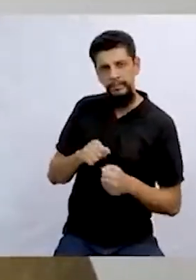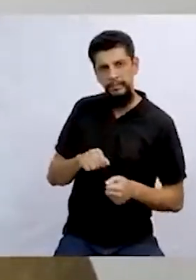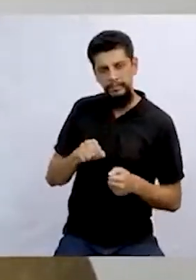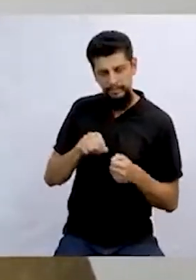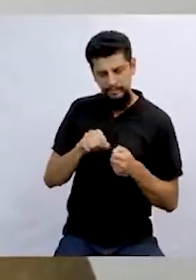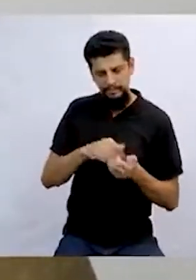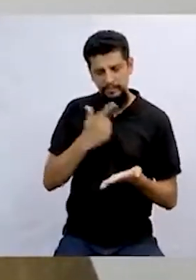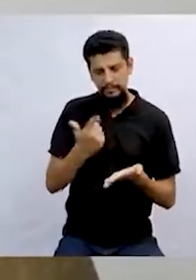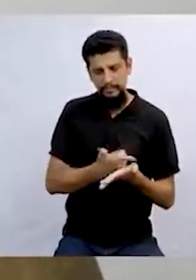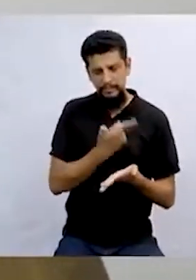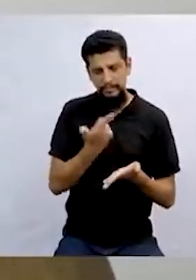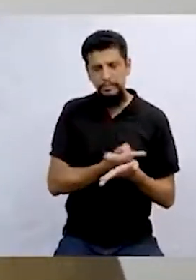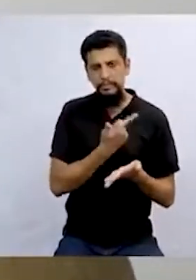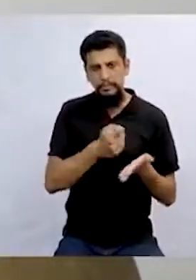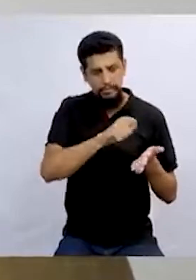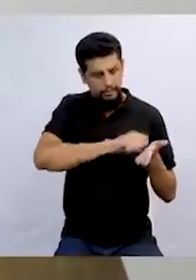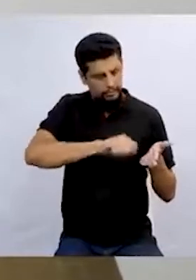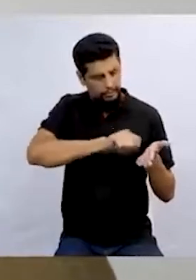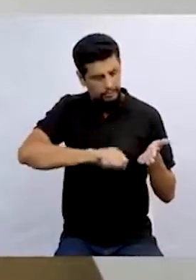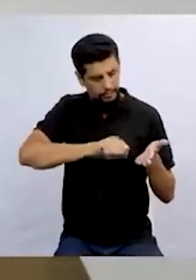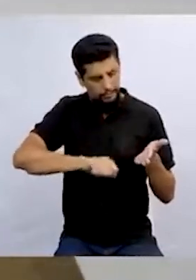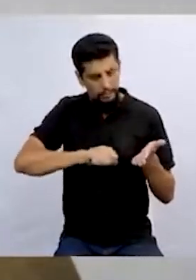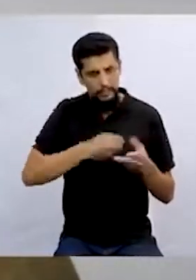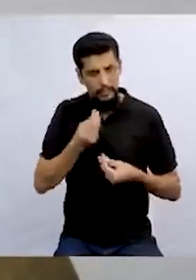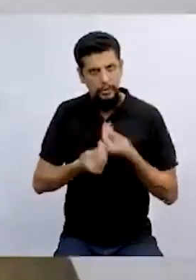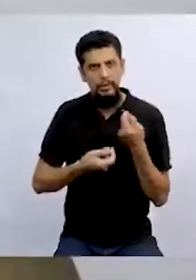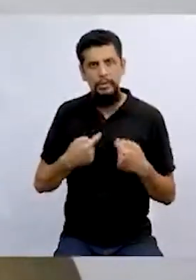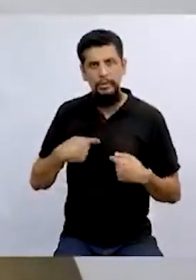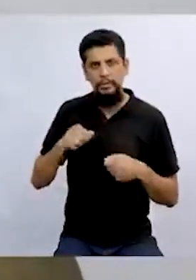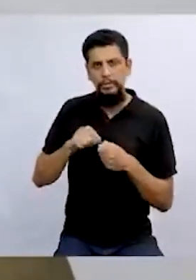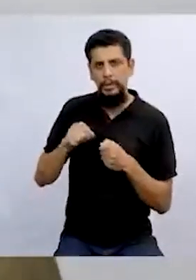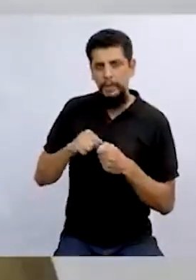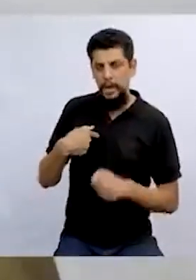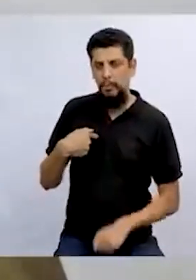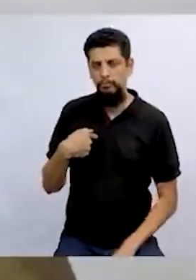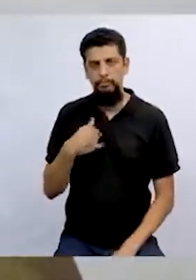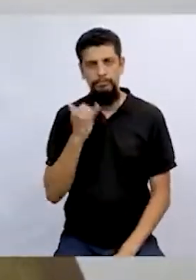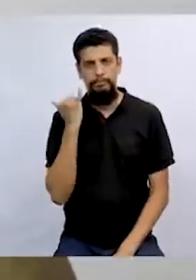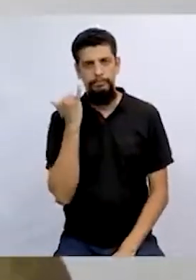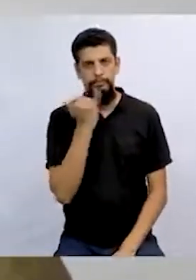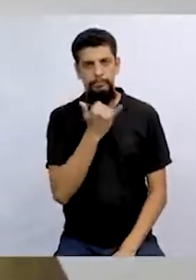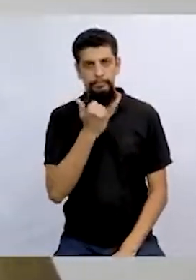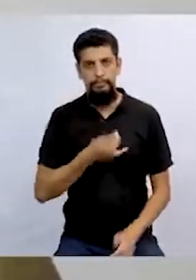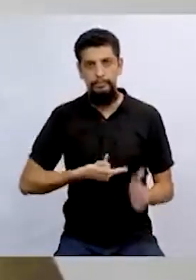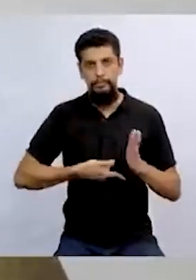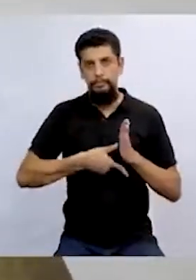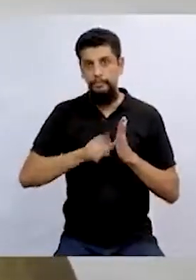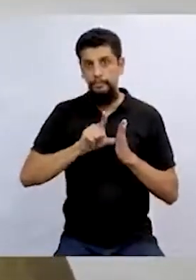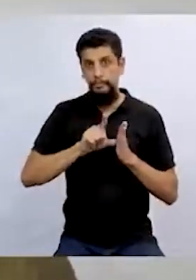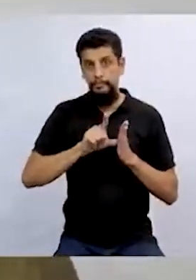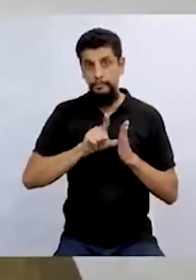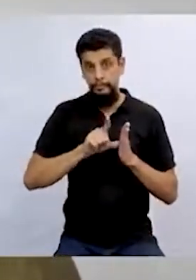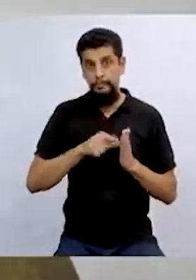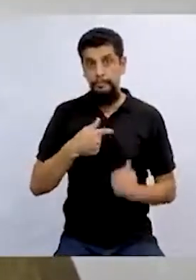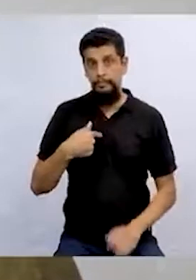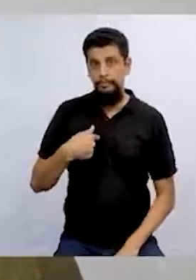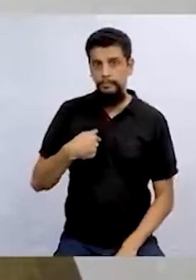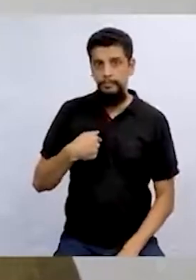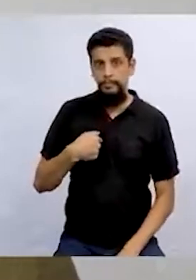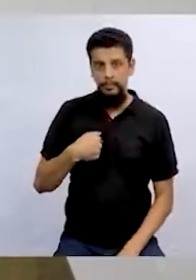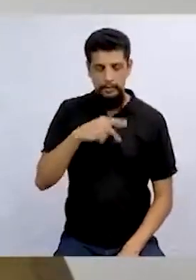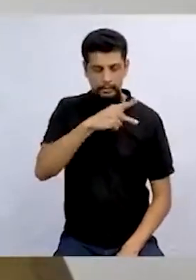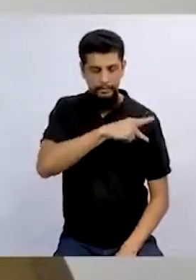tornou escritor? Como faz pra se tornar escritor? E eu conto que muito antes de eu me tornar escritor,